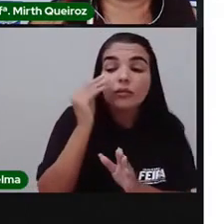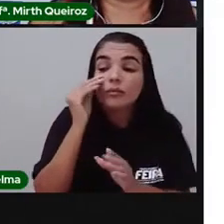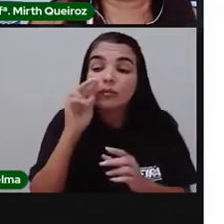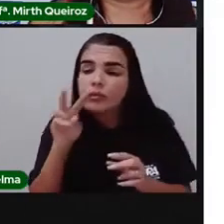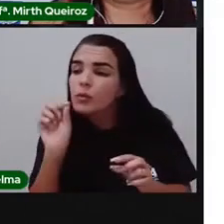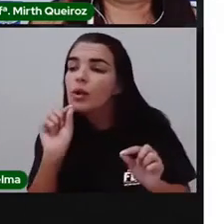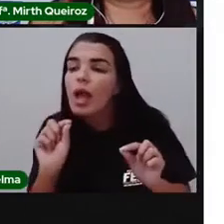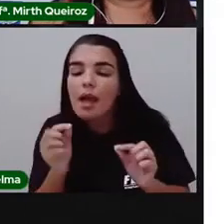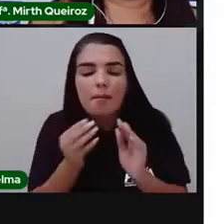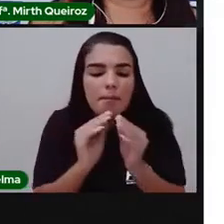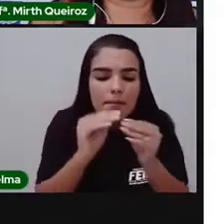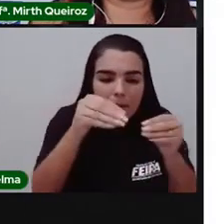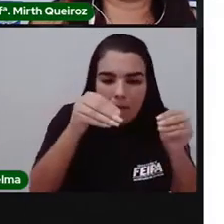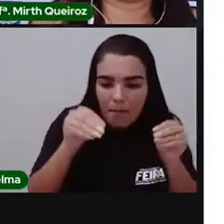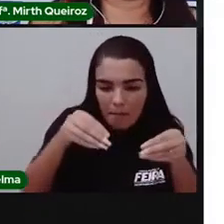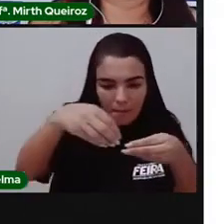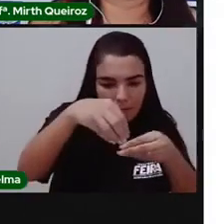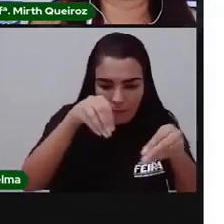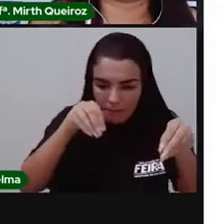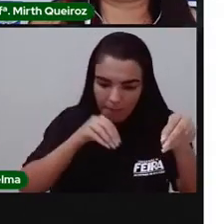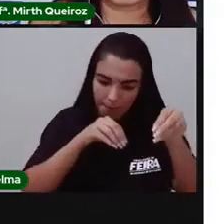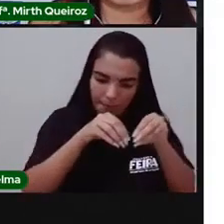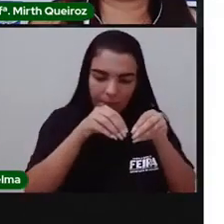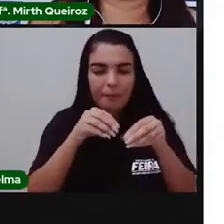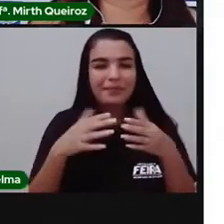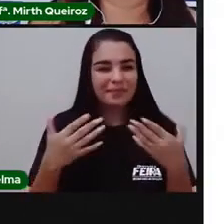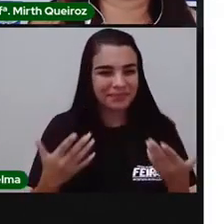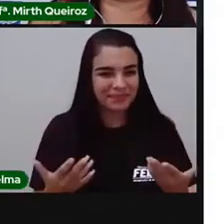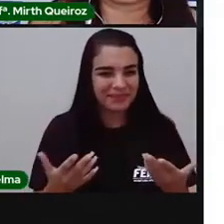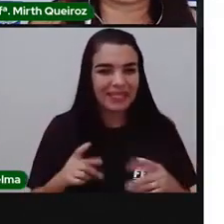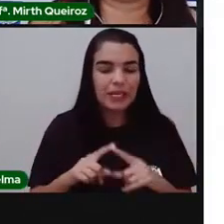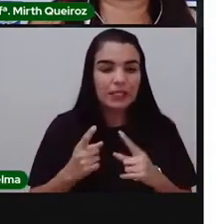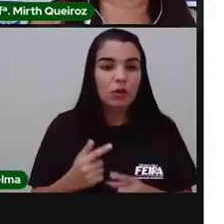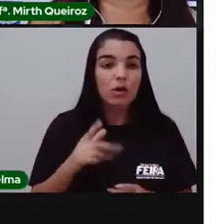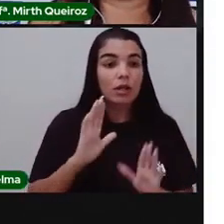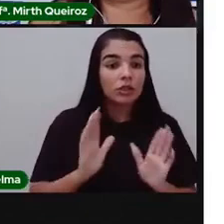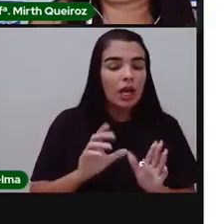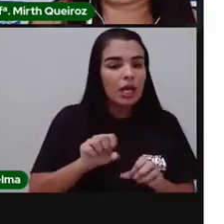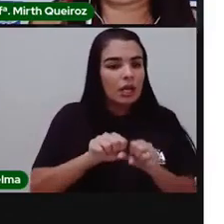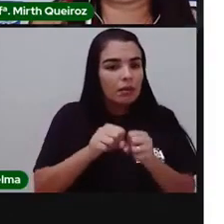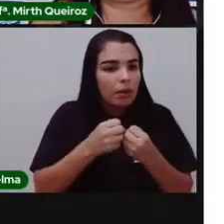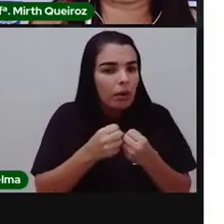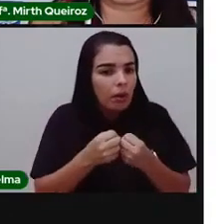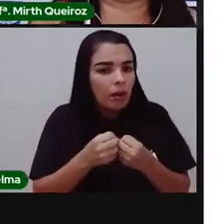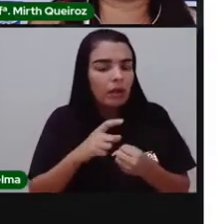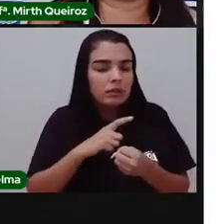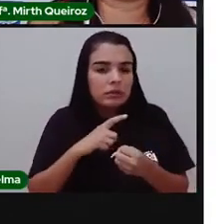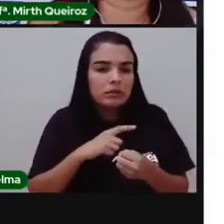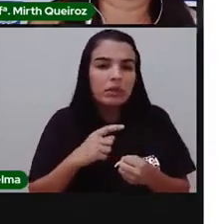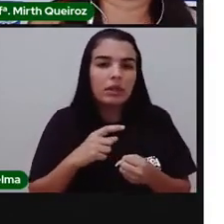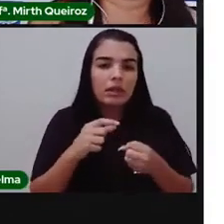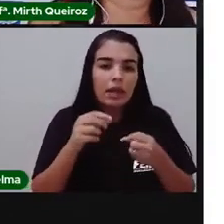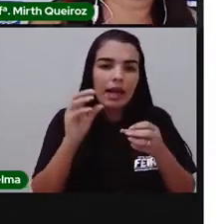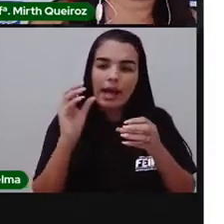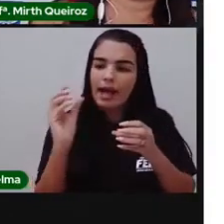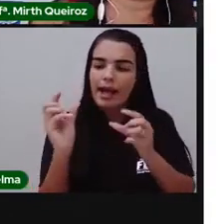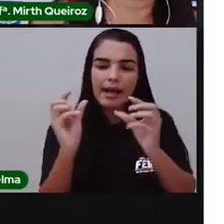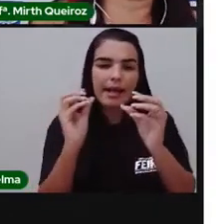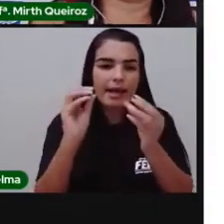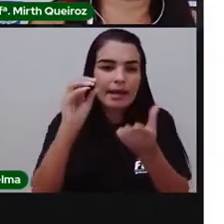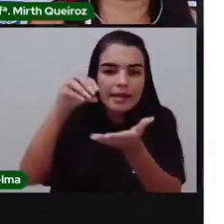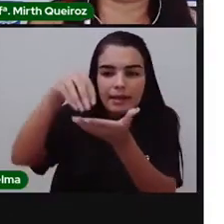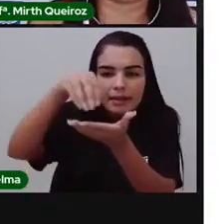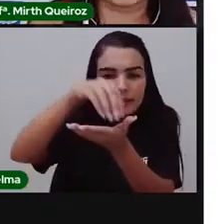ali. Teve-se as sete peças, o quadrado, paralelogramo e os cinco triângulos. Triângulos